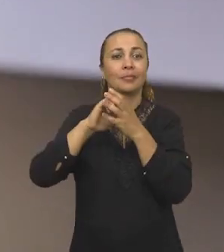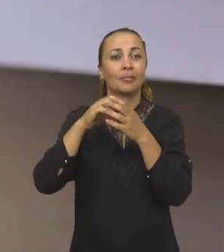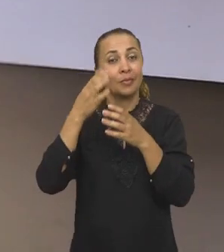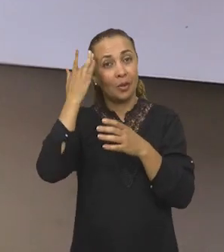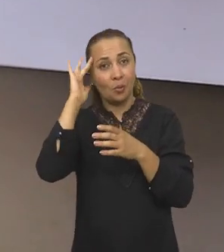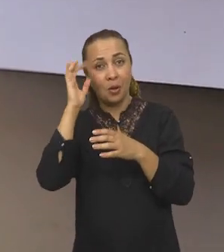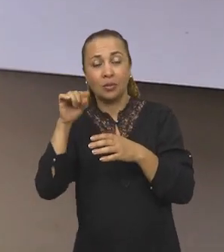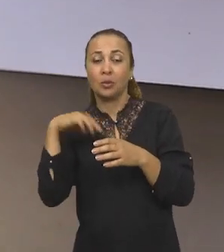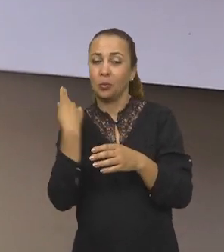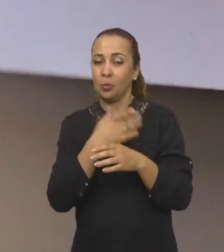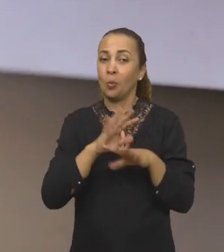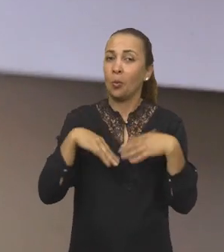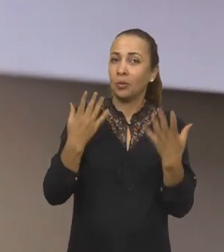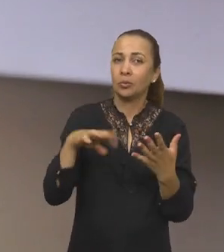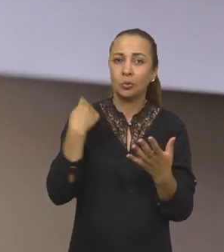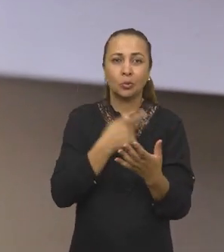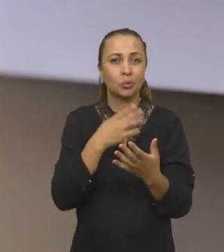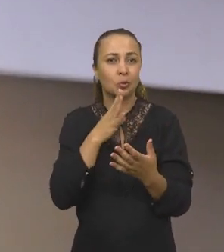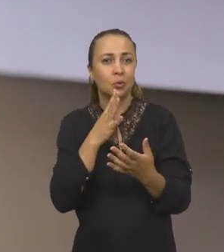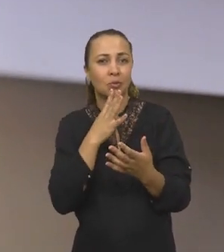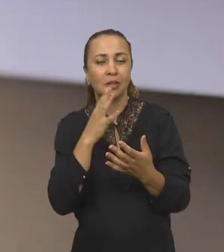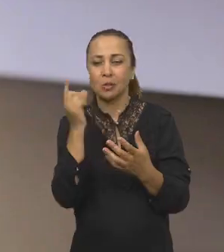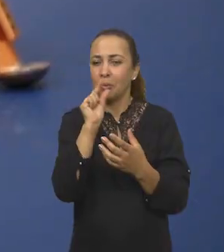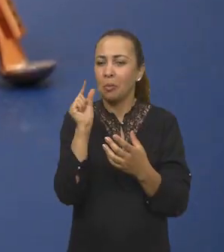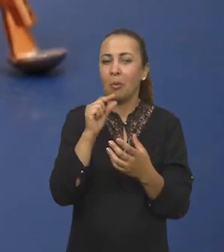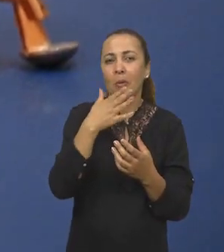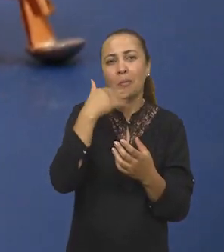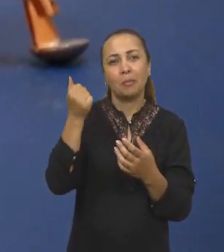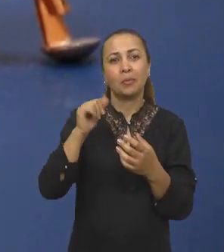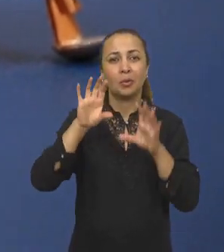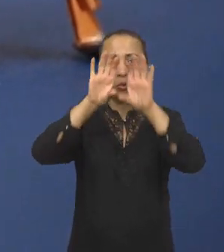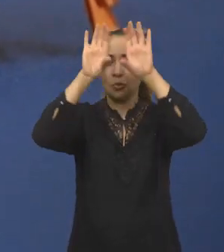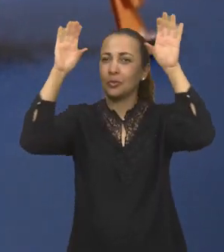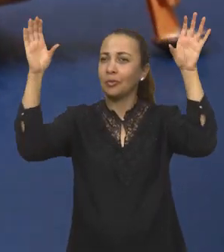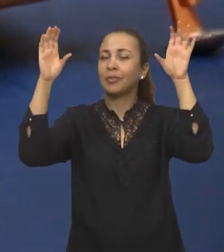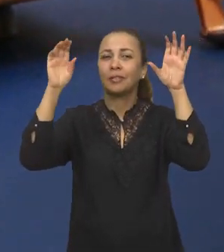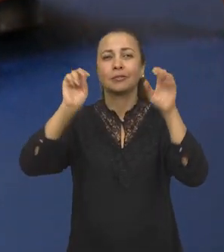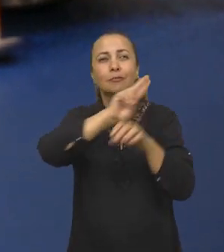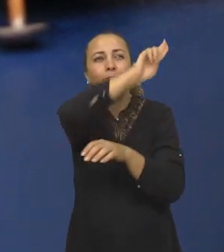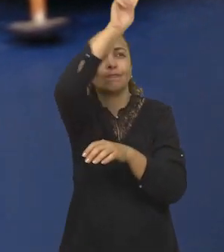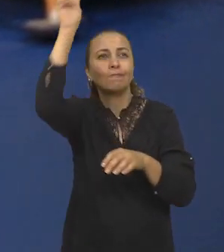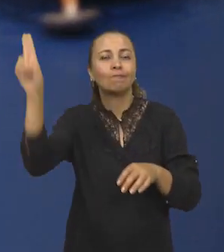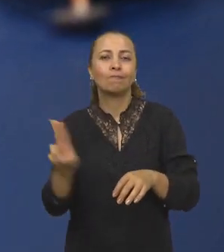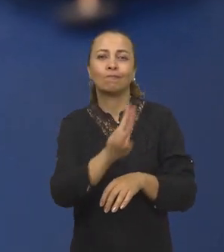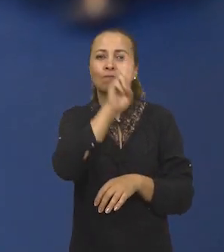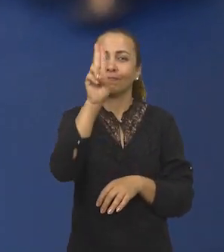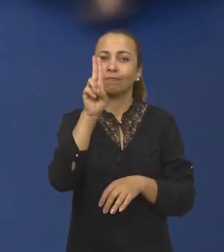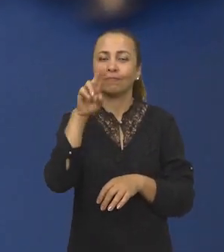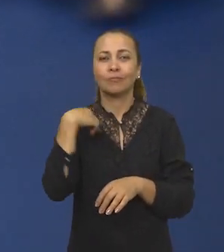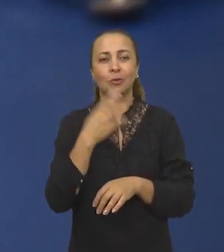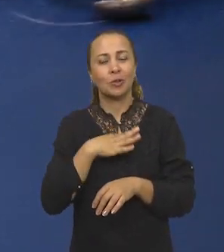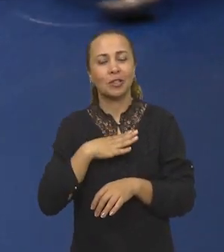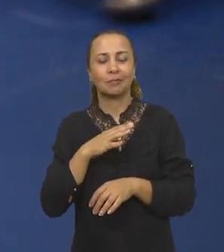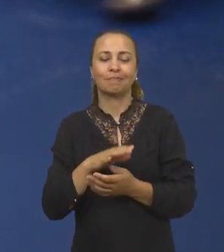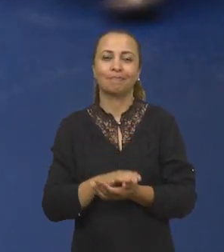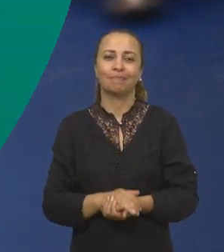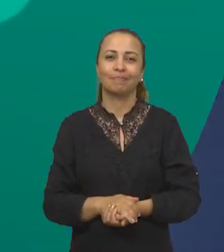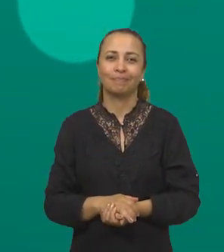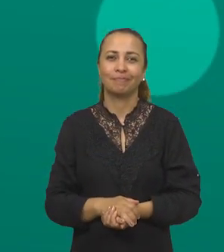Então eu acho que quando a gente conhece um pouco melhor o nosso universo, a nossa galáxia em si, a gente estava conhecendo um pouco mais sobre nós mesmos.